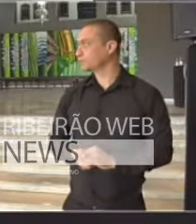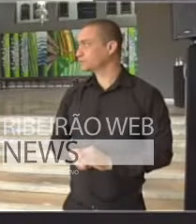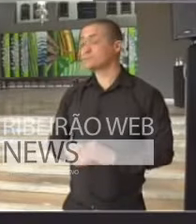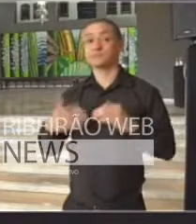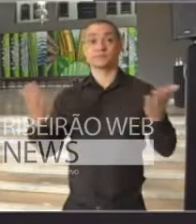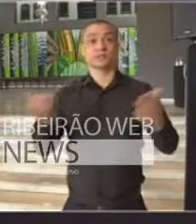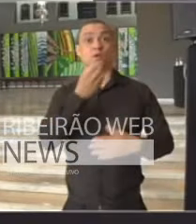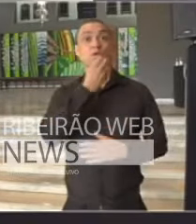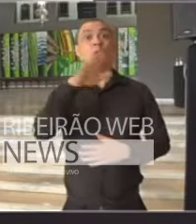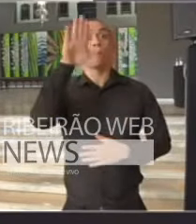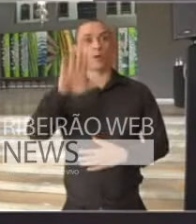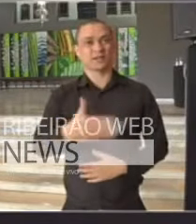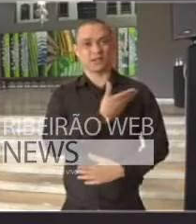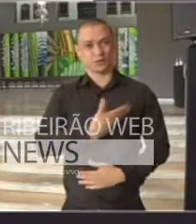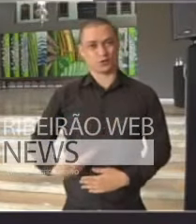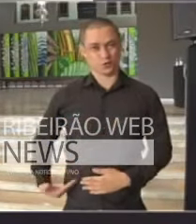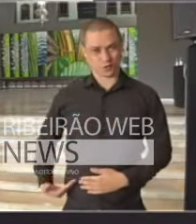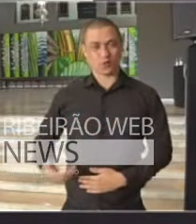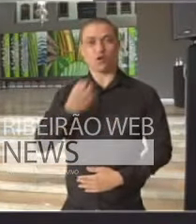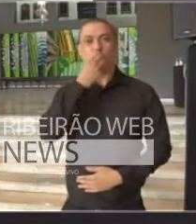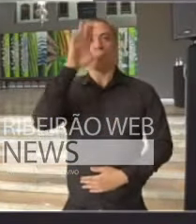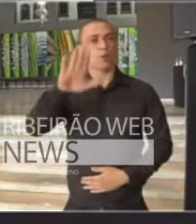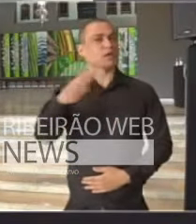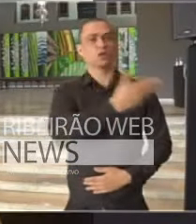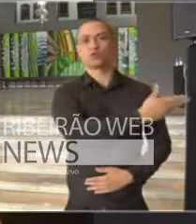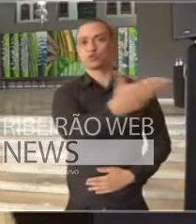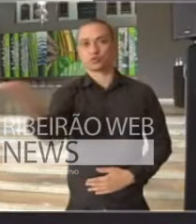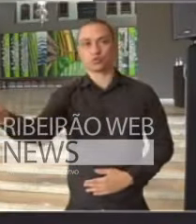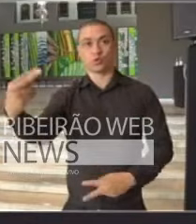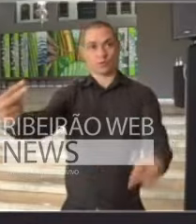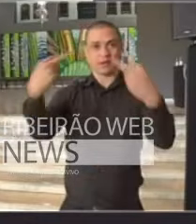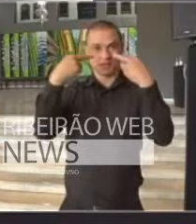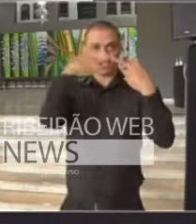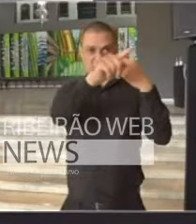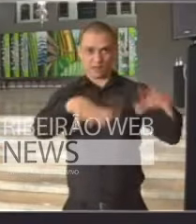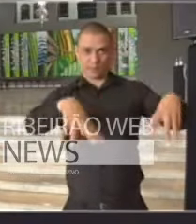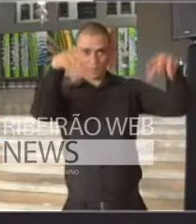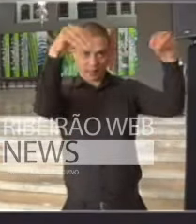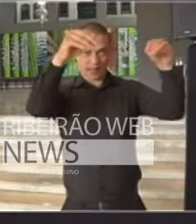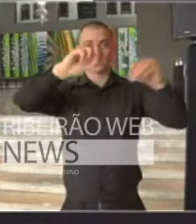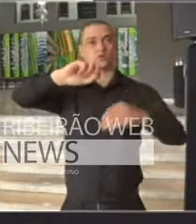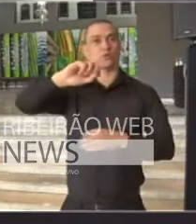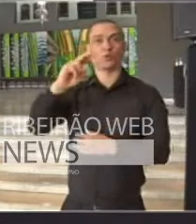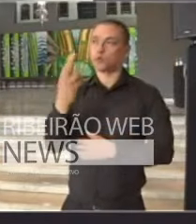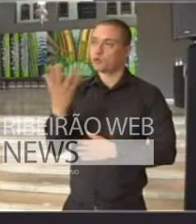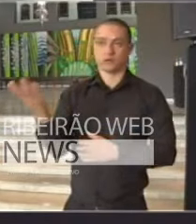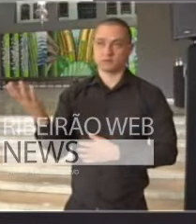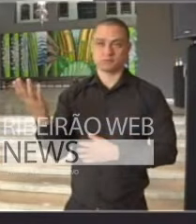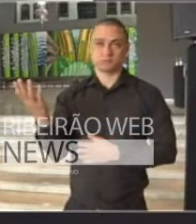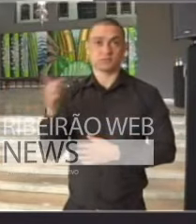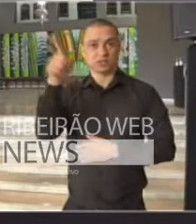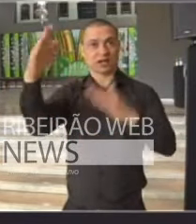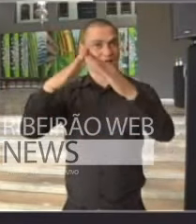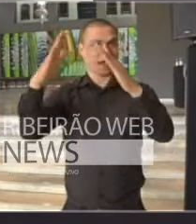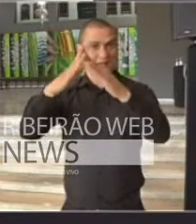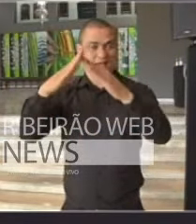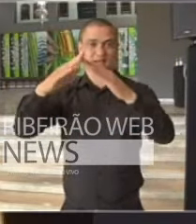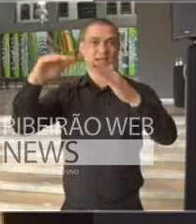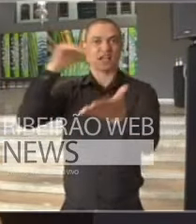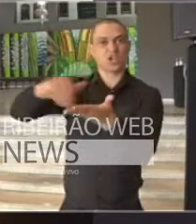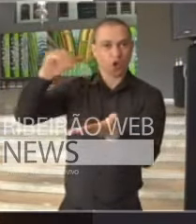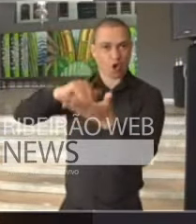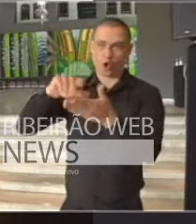Boa tarde, governador. Boa tarde a todos que nos assistem, sejam aí no Palácio, sejam suas casas, nos seus